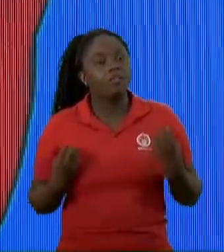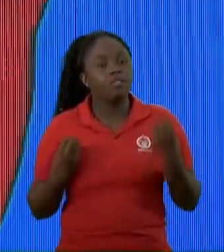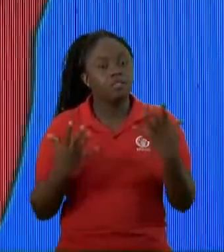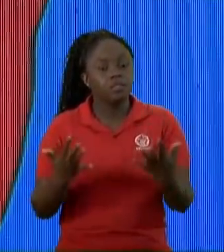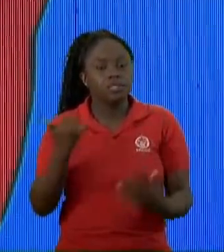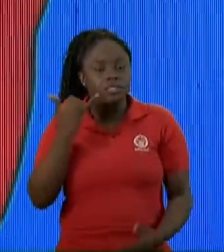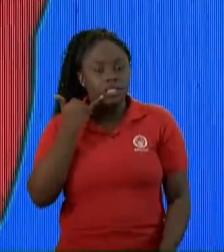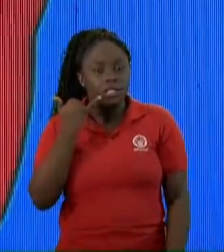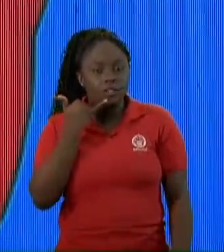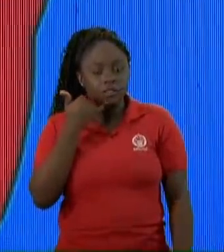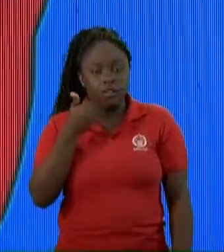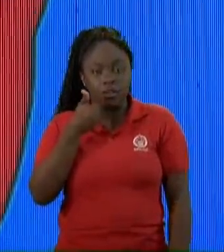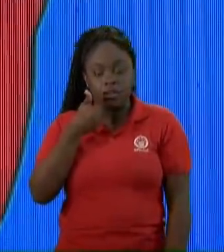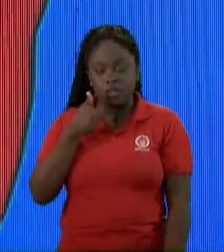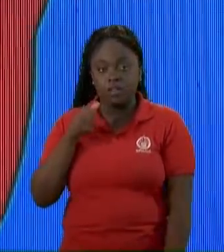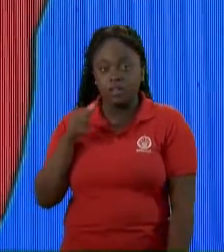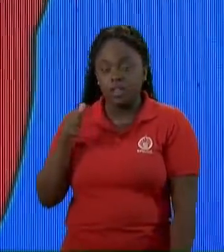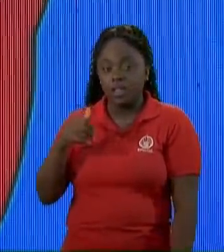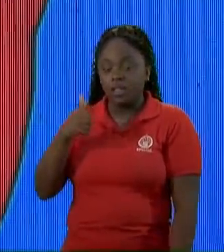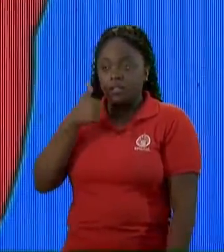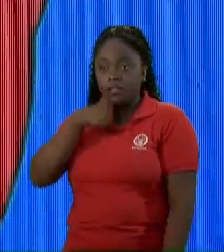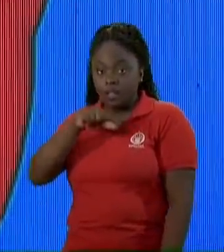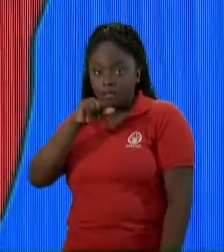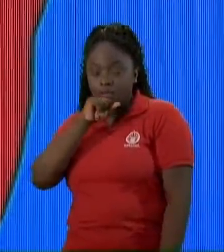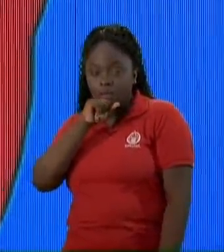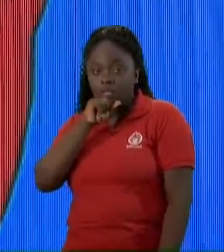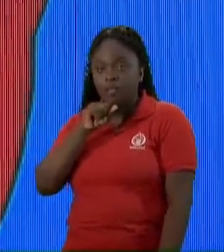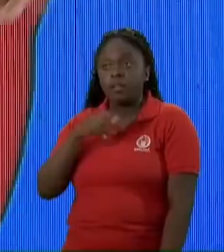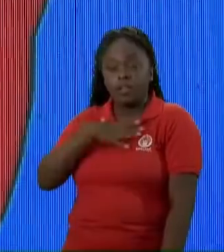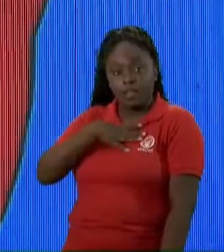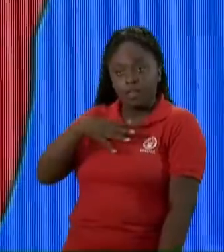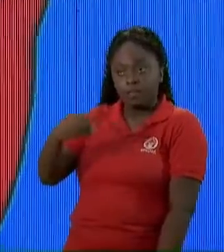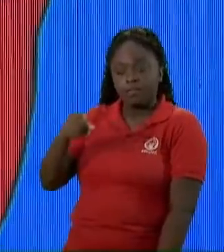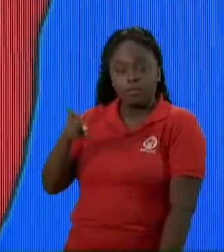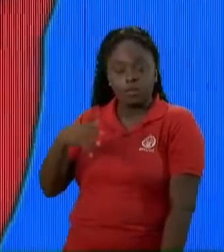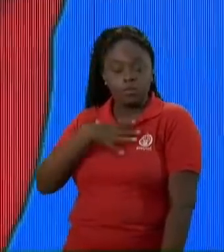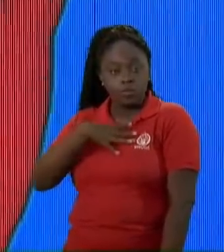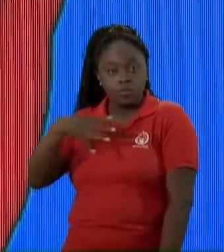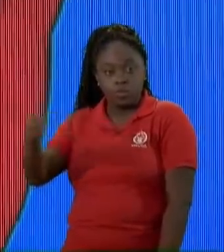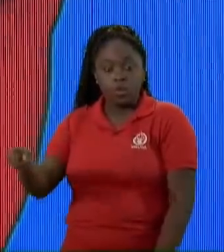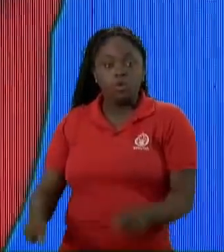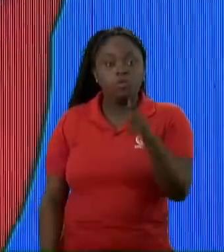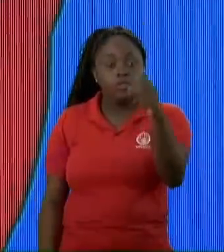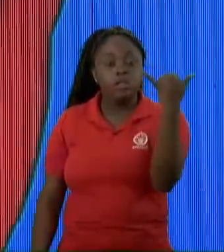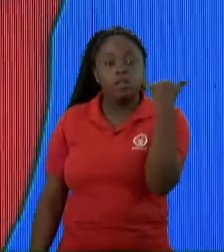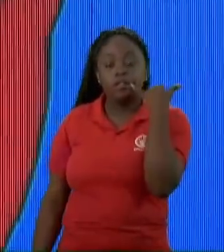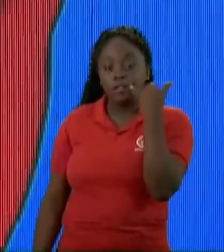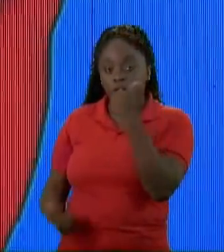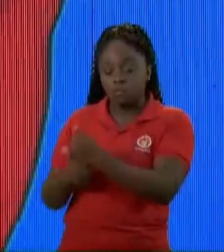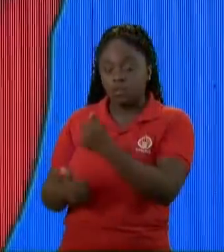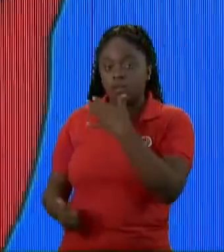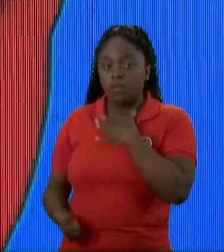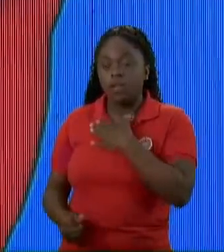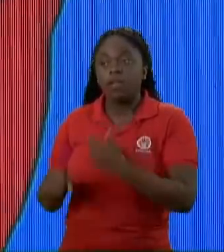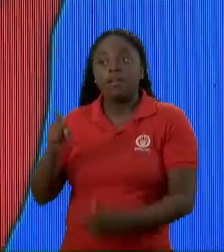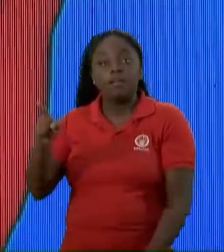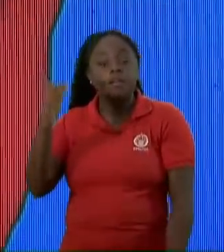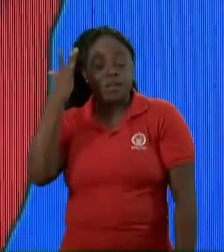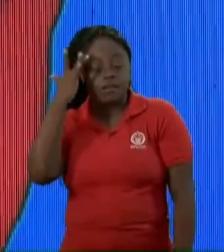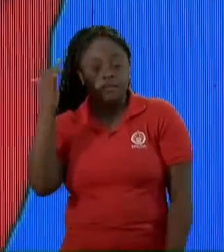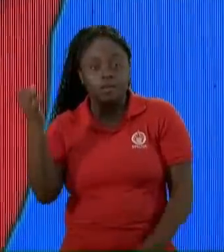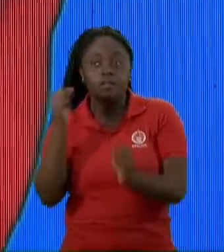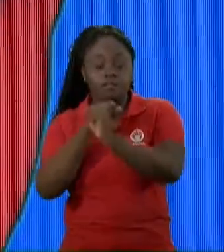telefone Dessa mãe Da filha que se suicidou Para você ligar para ela Liga você para mim E essa mãe Vai ter que levantar amanhã